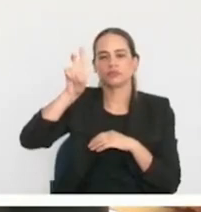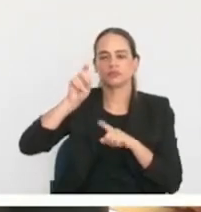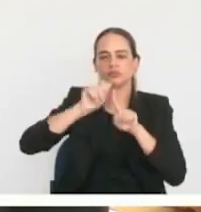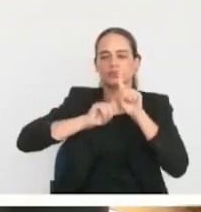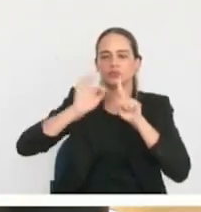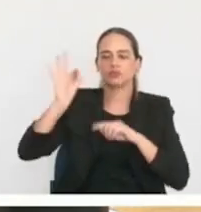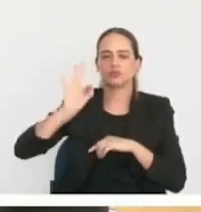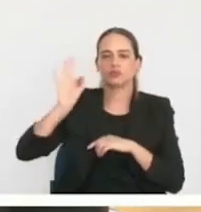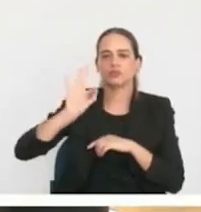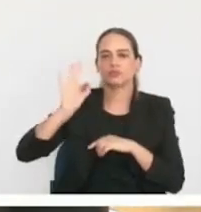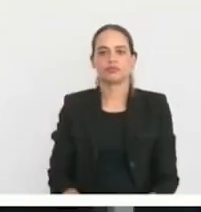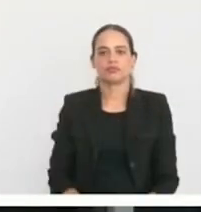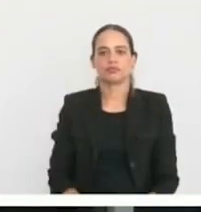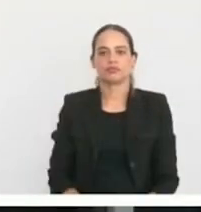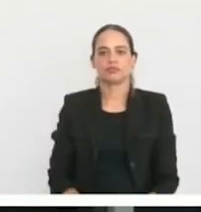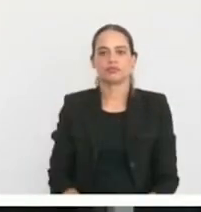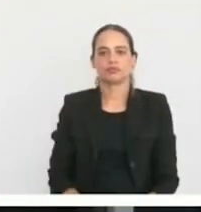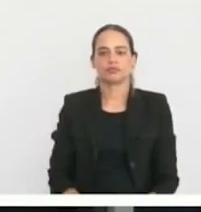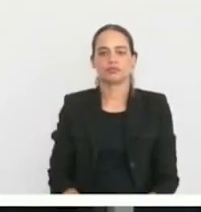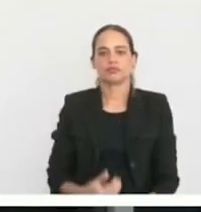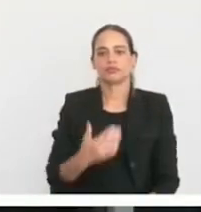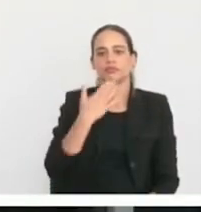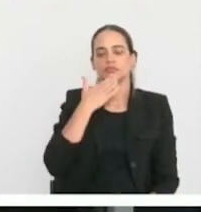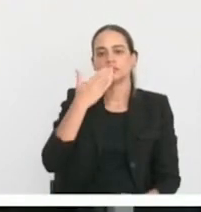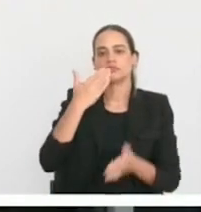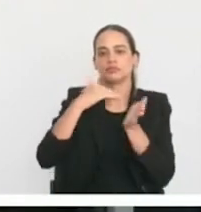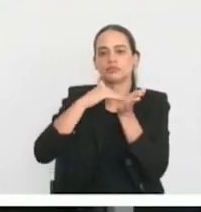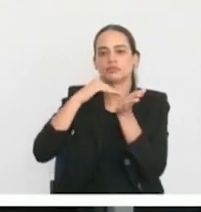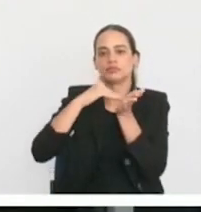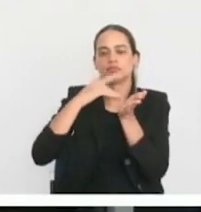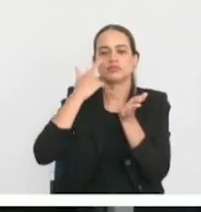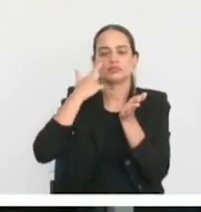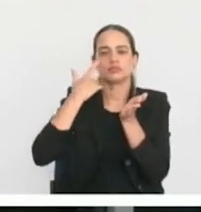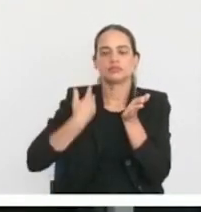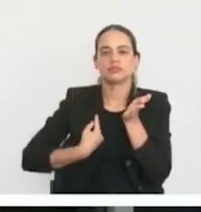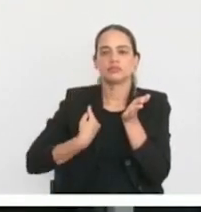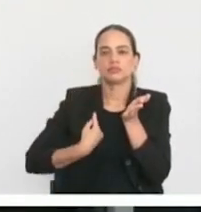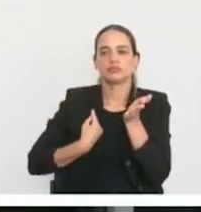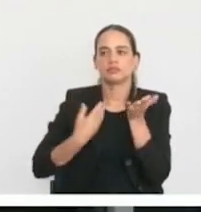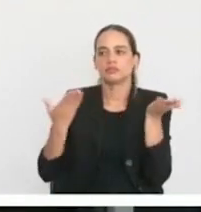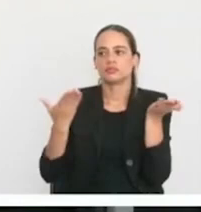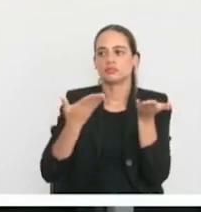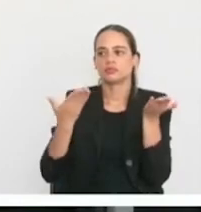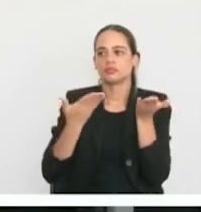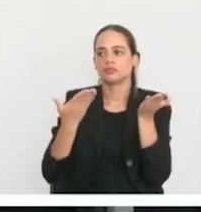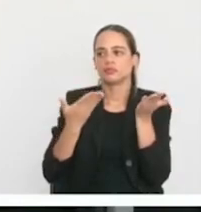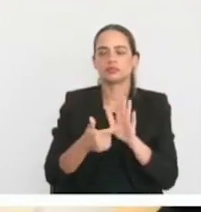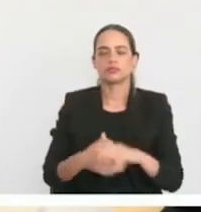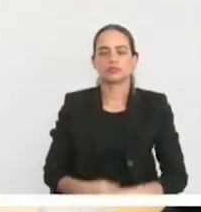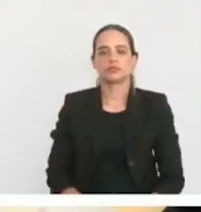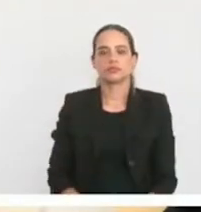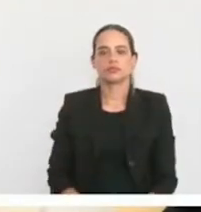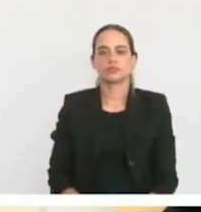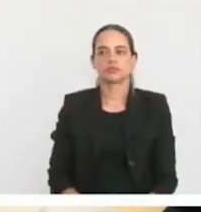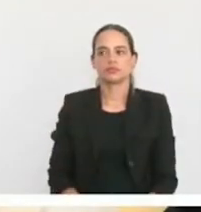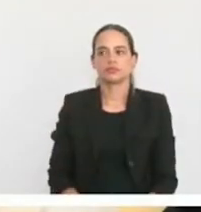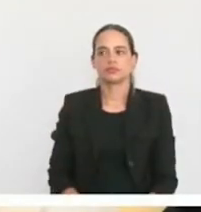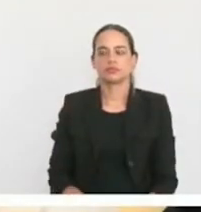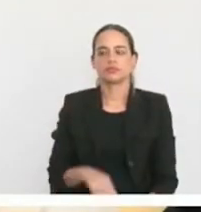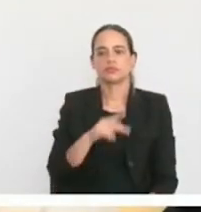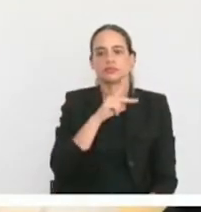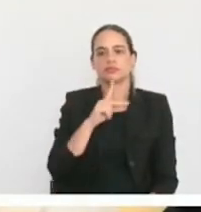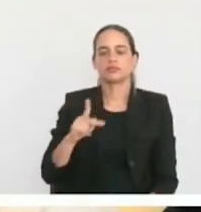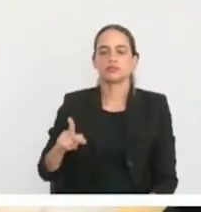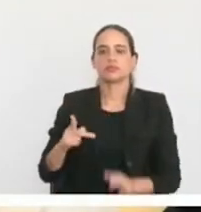2024, quinta-feira. Peço ao senhor secretário que informe a quantidade de indicações apresentadas nesta sessão. Senhor presidente,